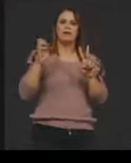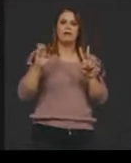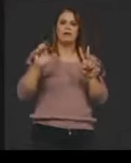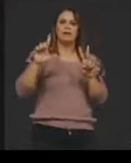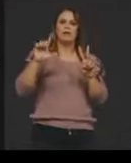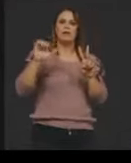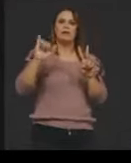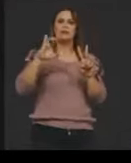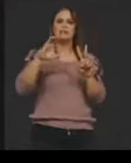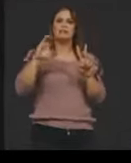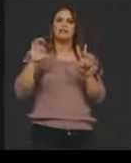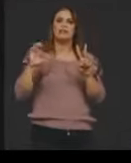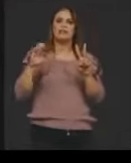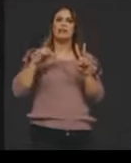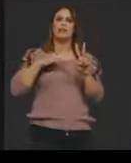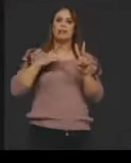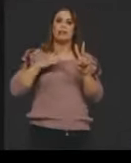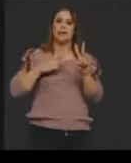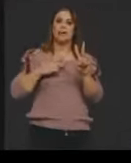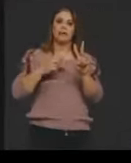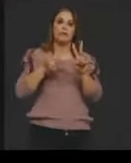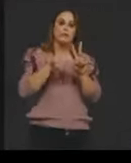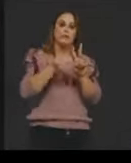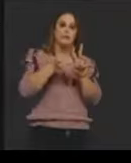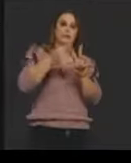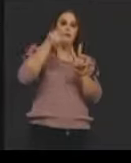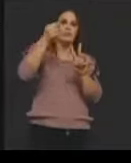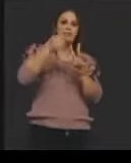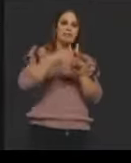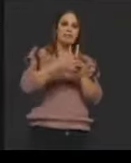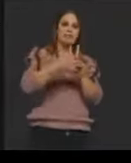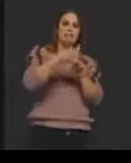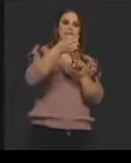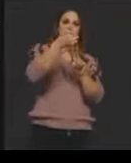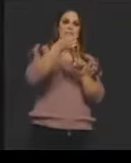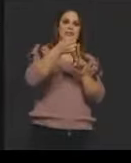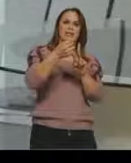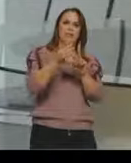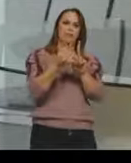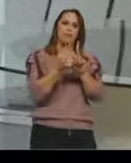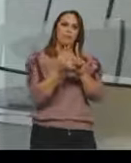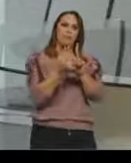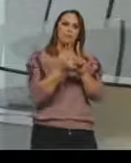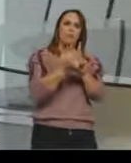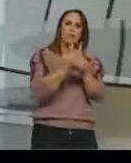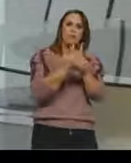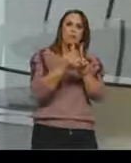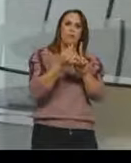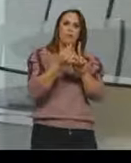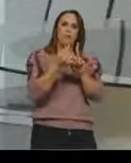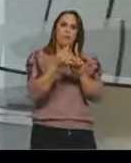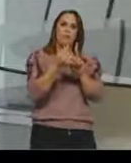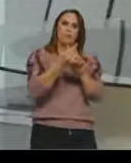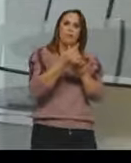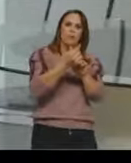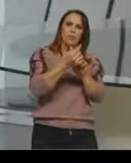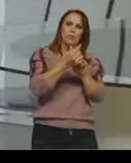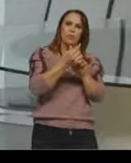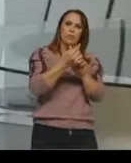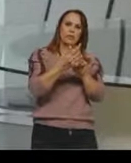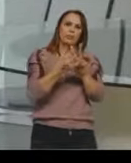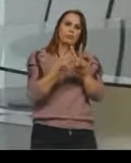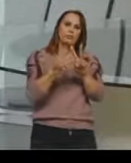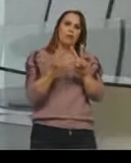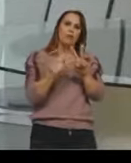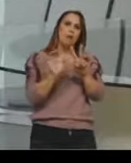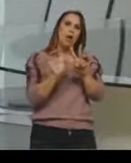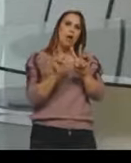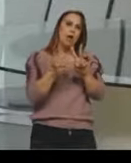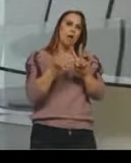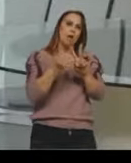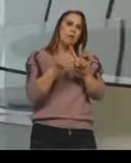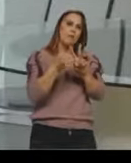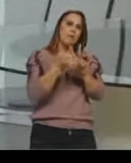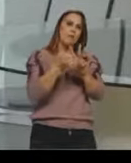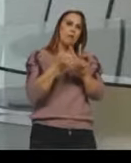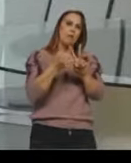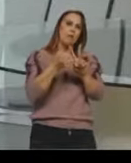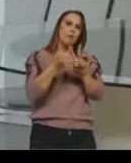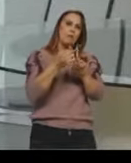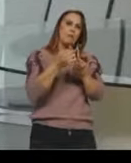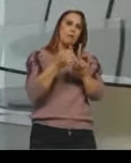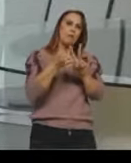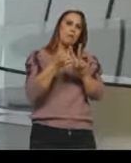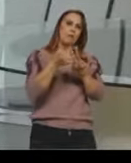tenho duas sequências de nucleotídeo que vão ser ligadas pelas bases nitrogenadas, né? Lembram?